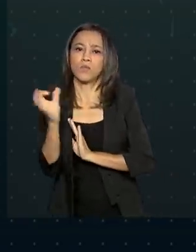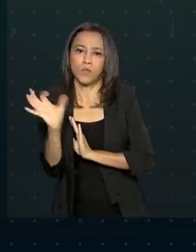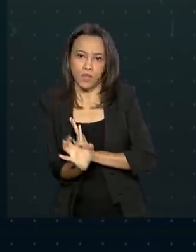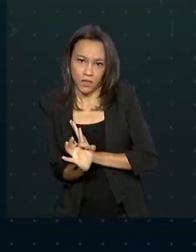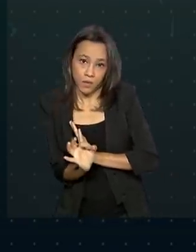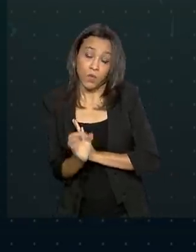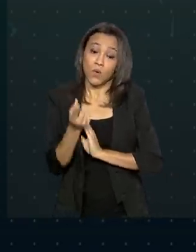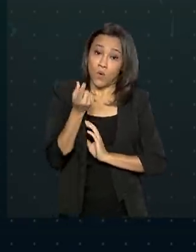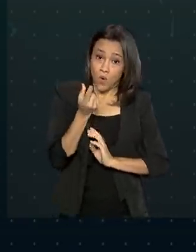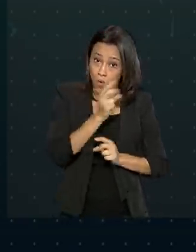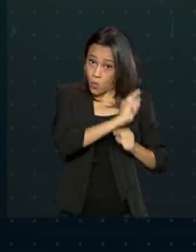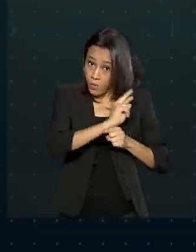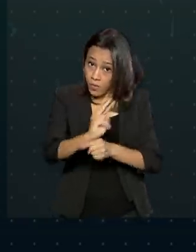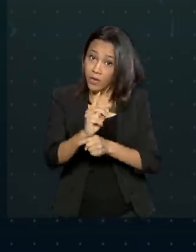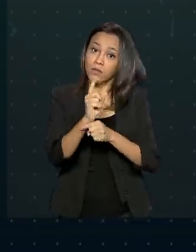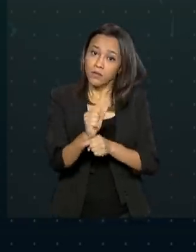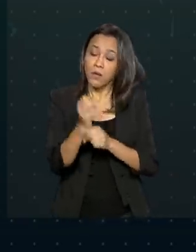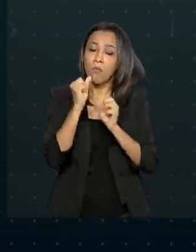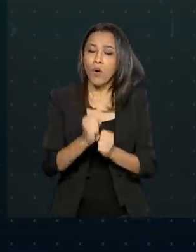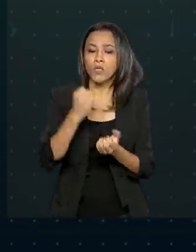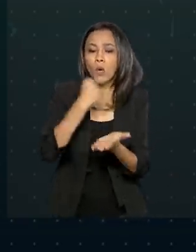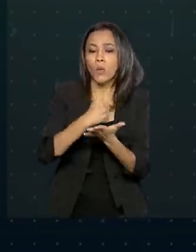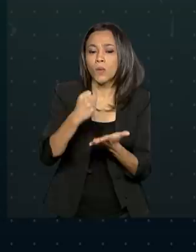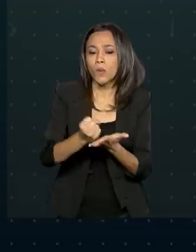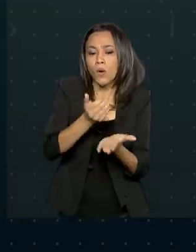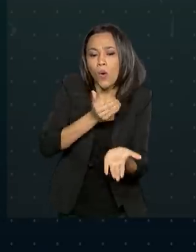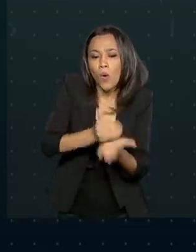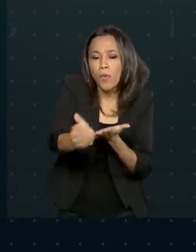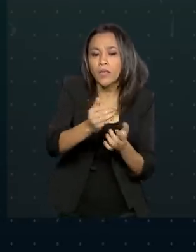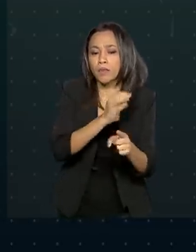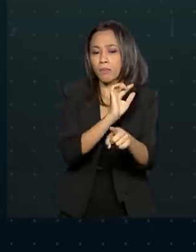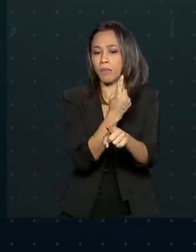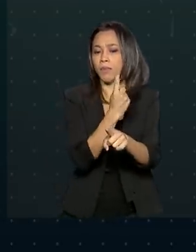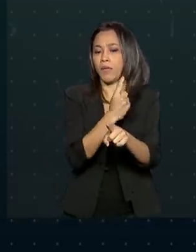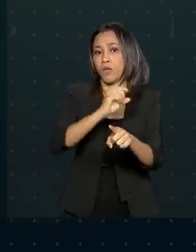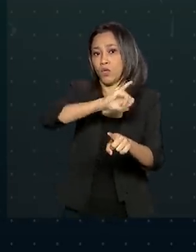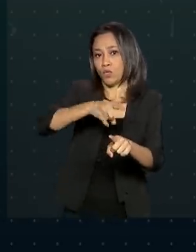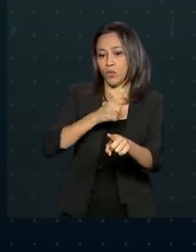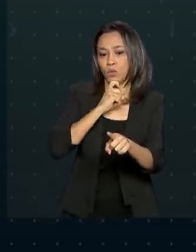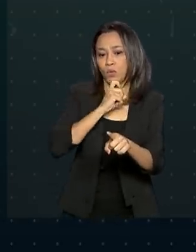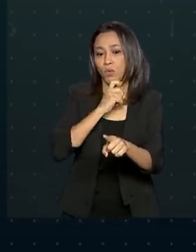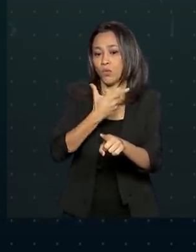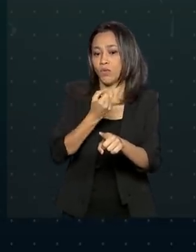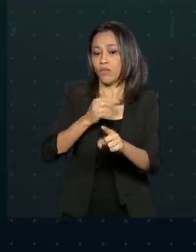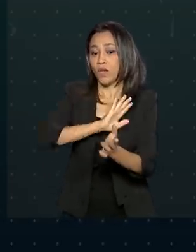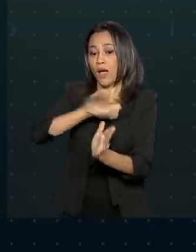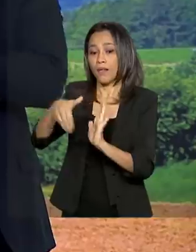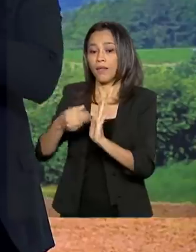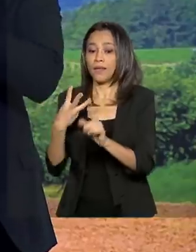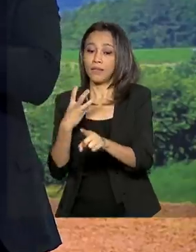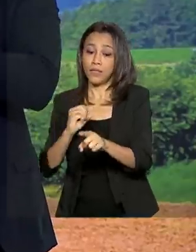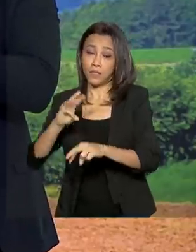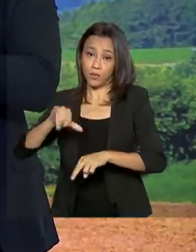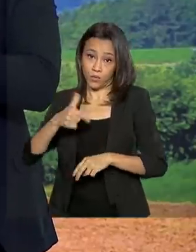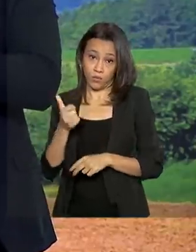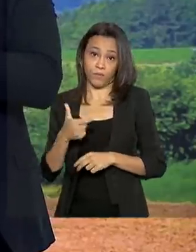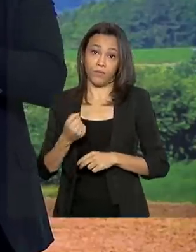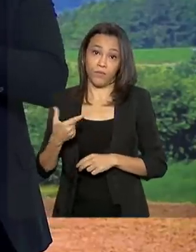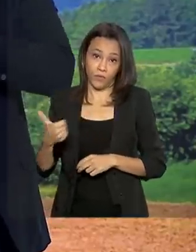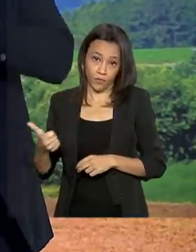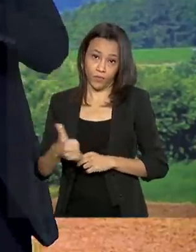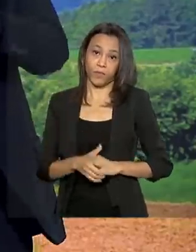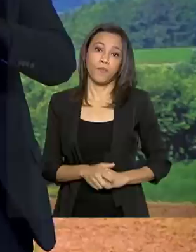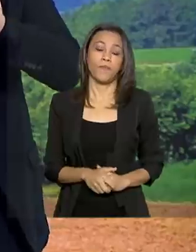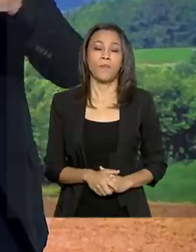financiamentos podem ser contratados de 1º de julho de 2020 a 30 de junho de 2021. Destacamos as boas